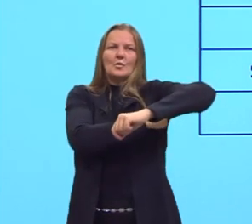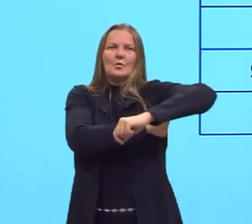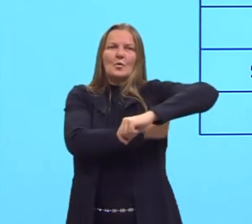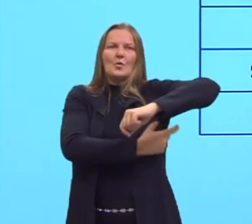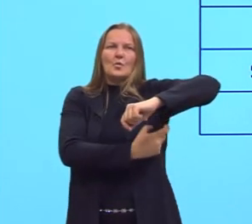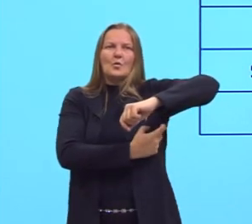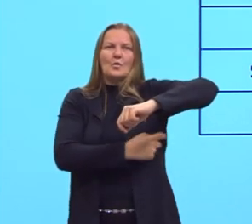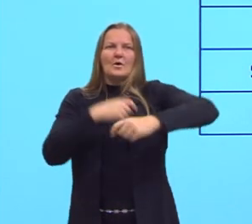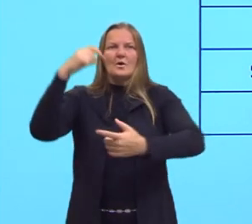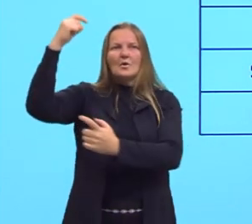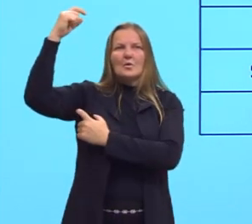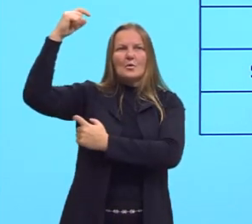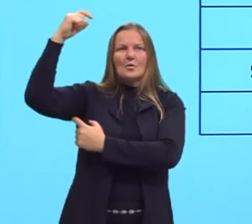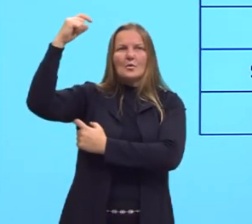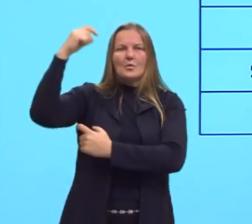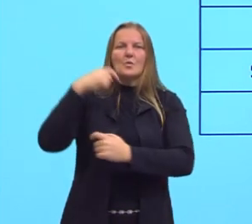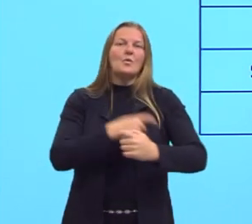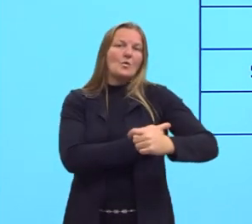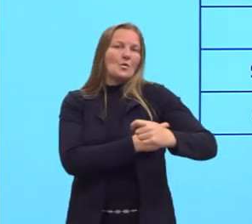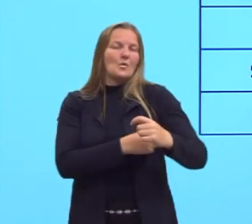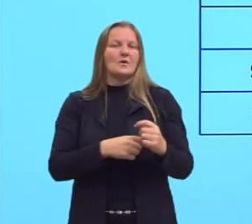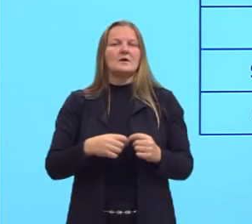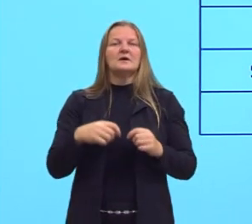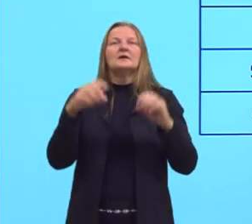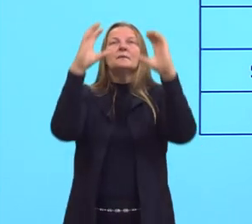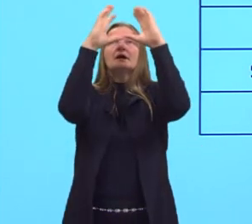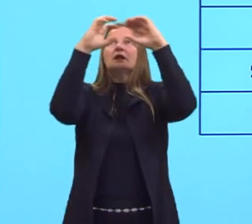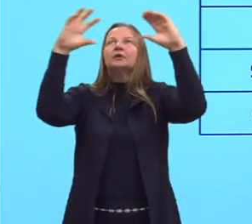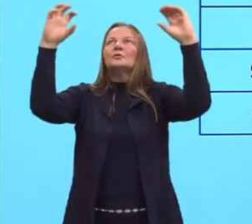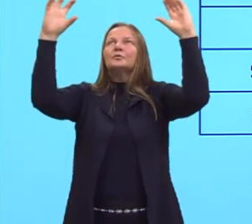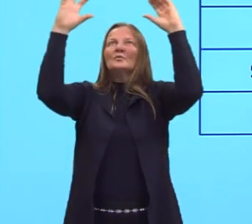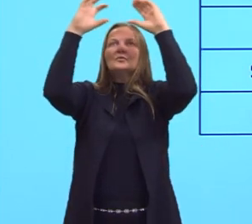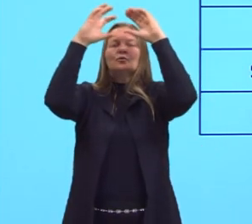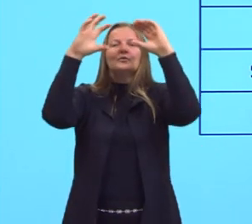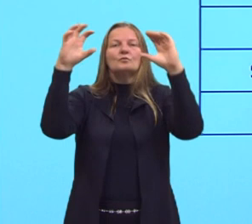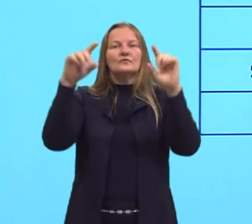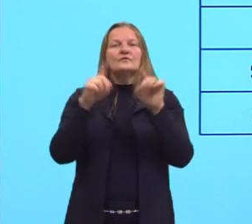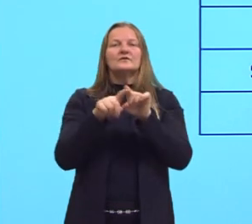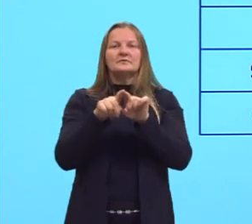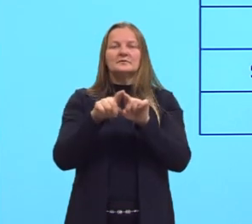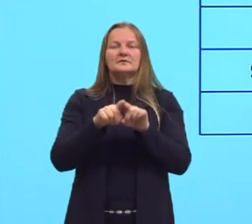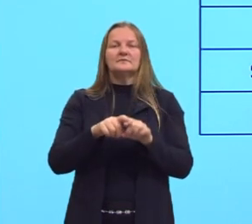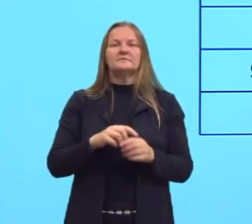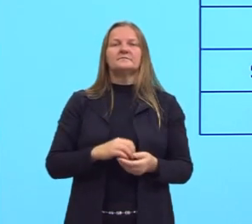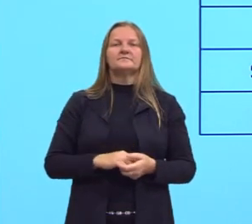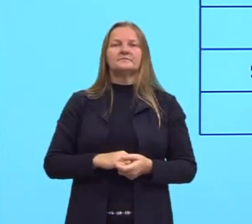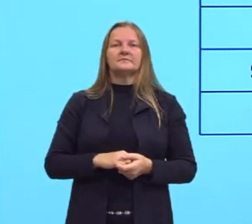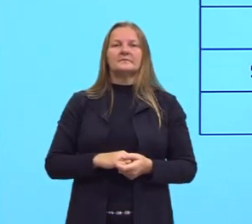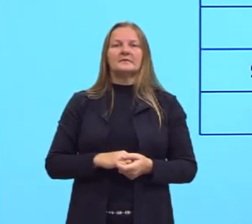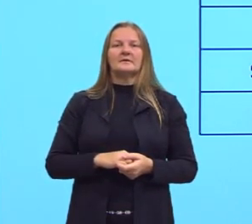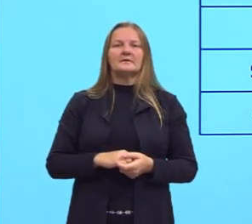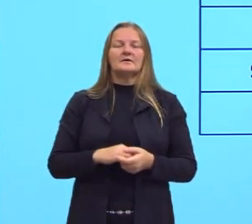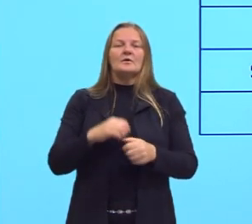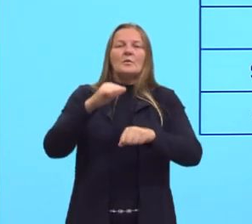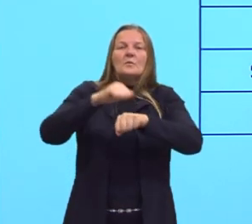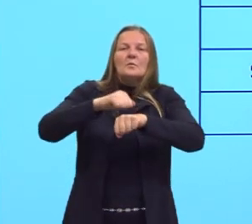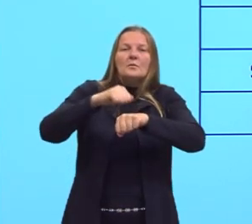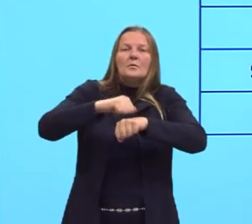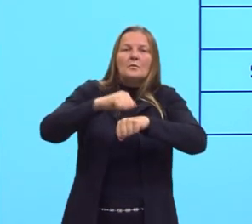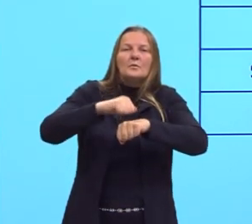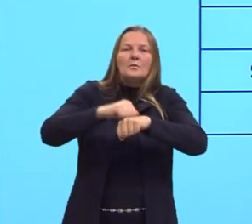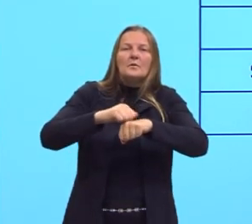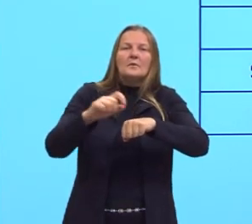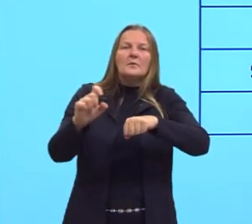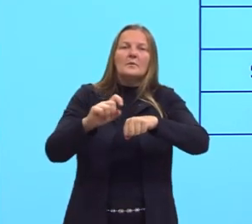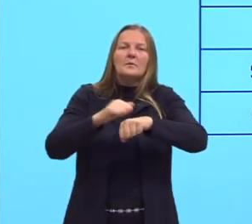o aerosol, o spray, a nuvem. Já o tipo de coloide aerossol sólido é quando eu tenho o